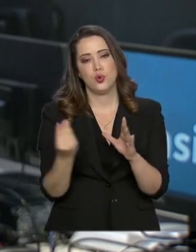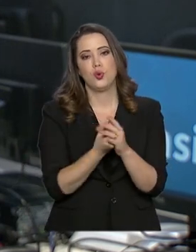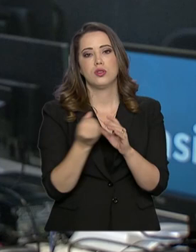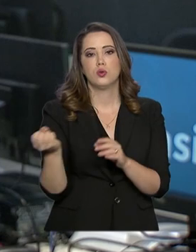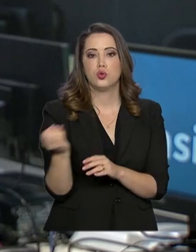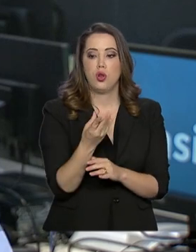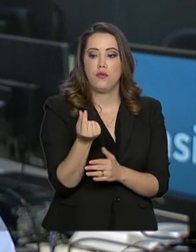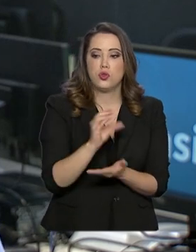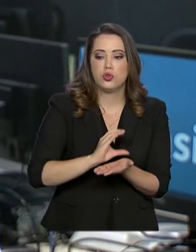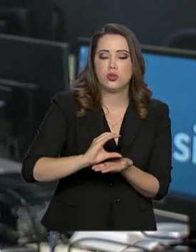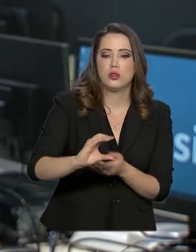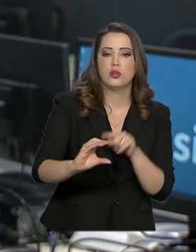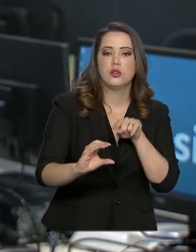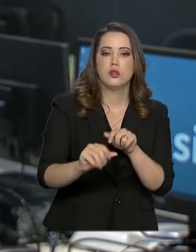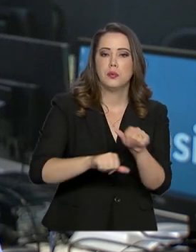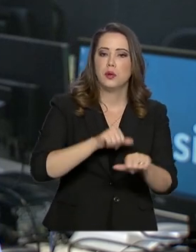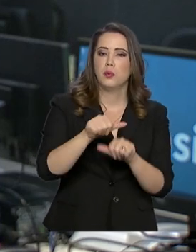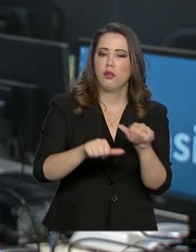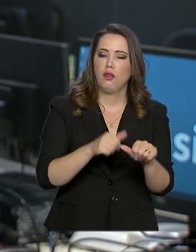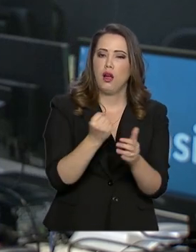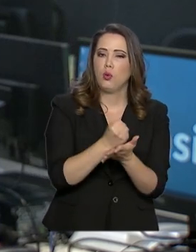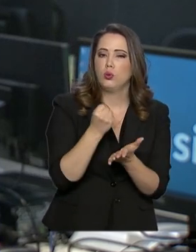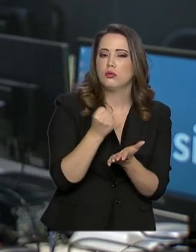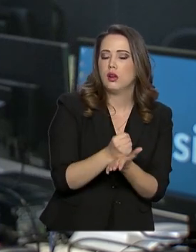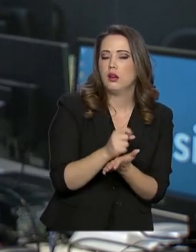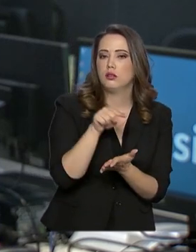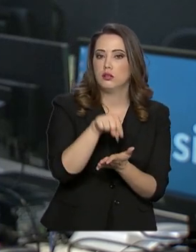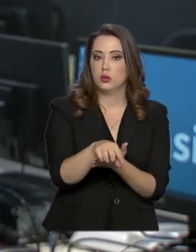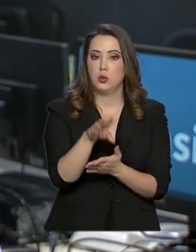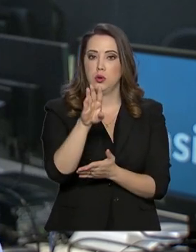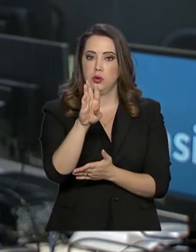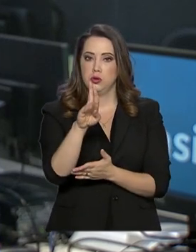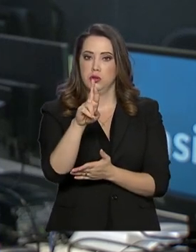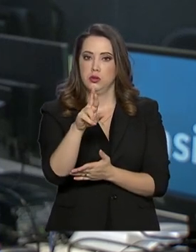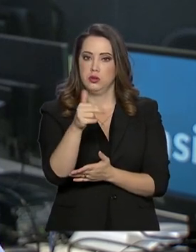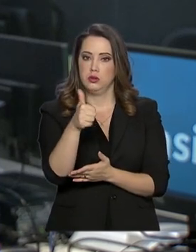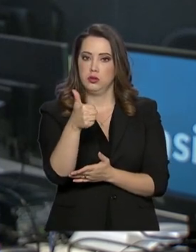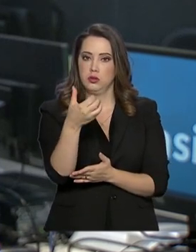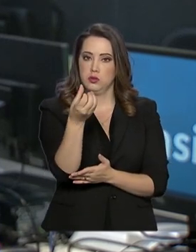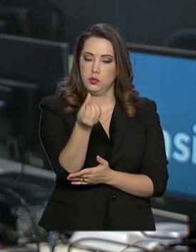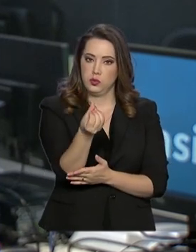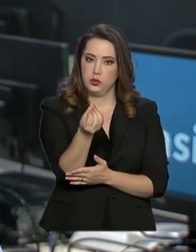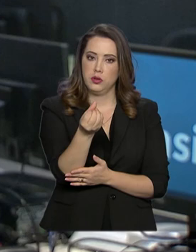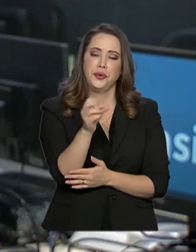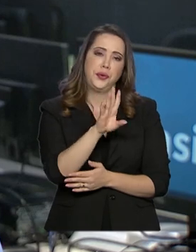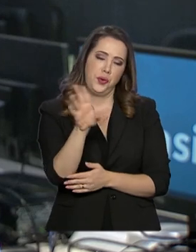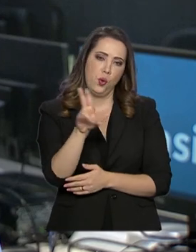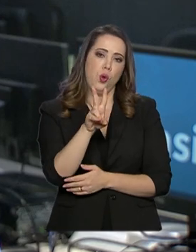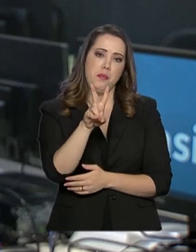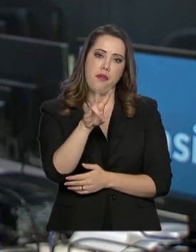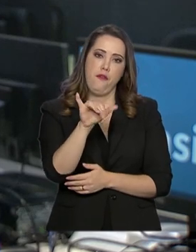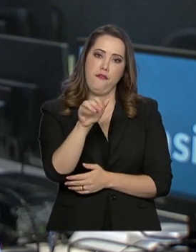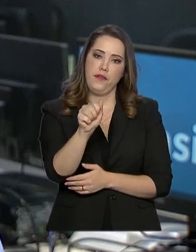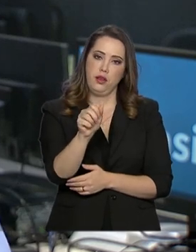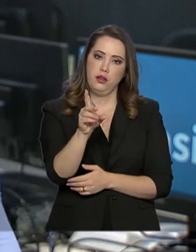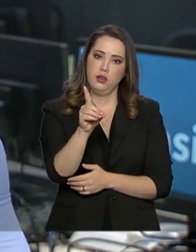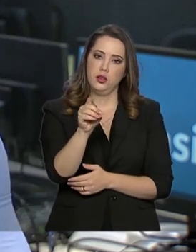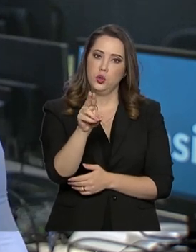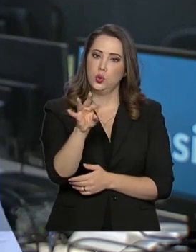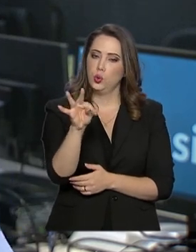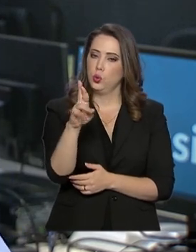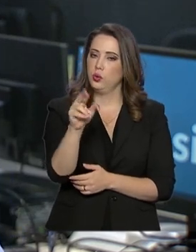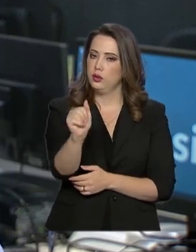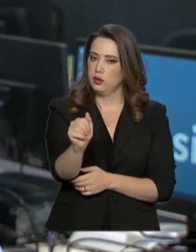novos investimentos para a renovação da concessão da BR-116, a Via Dutra, que liga São Paulo ao Rio de